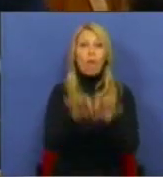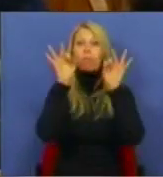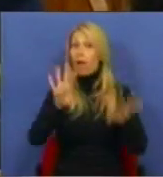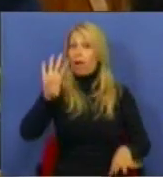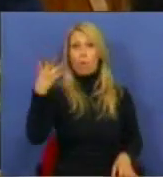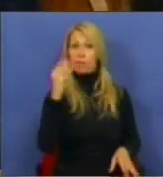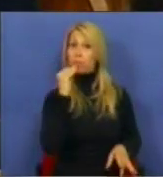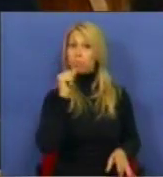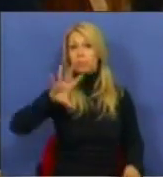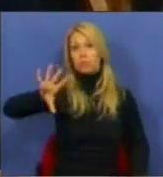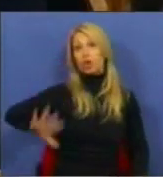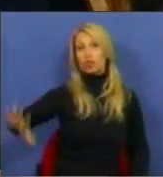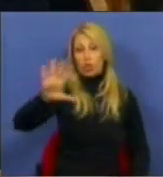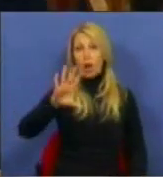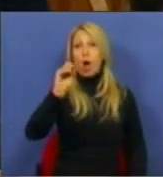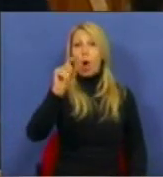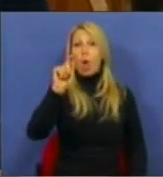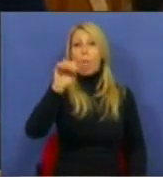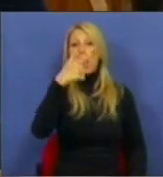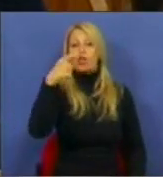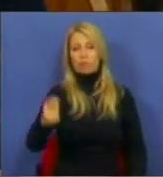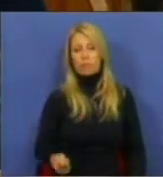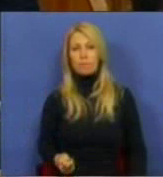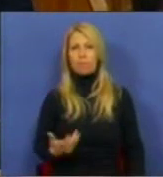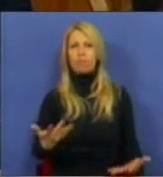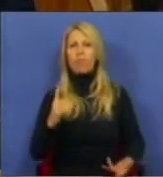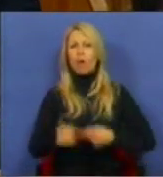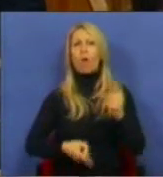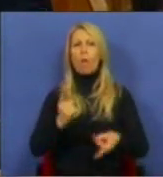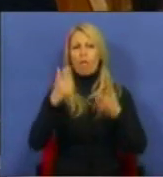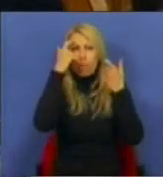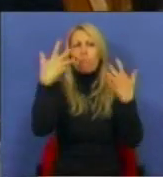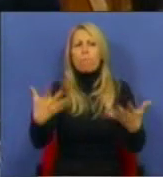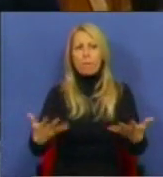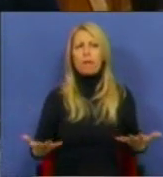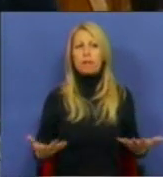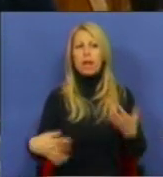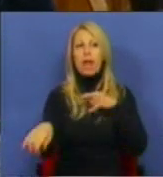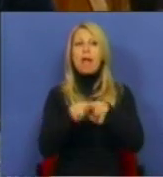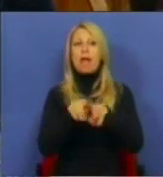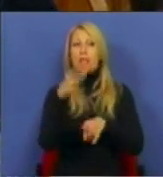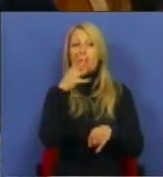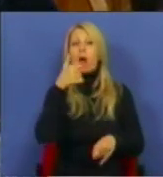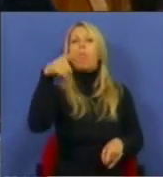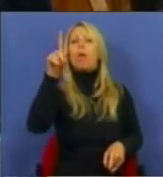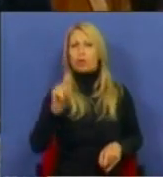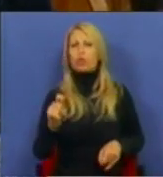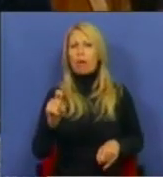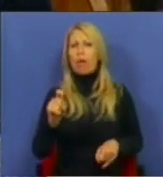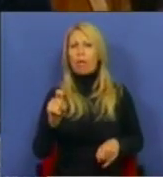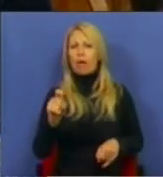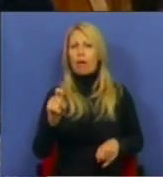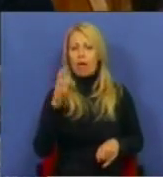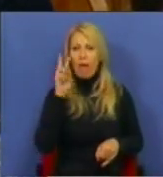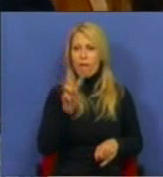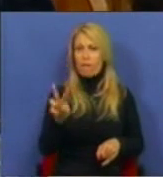Oeste. Qual foi a perplexidade que os deputados do Bloco de Esquerda encontraram na